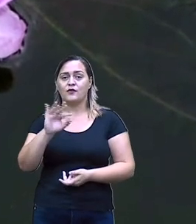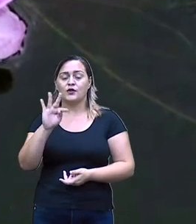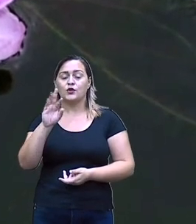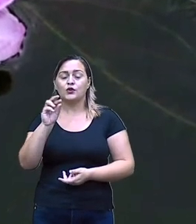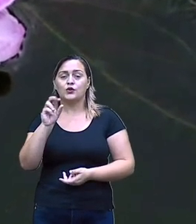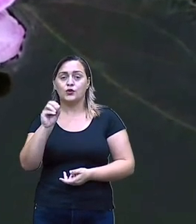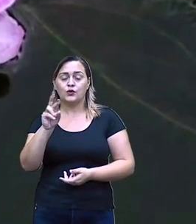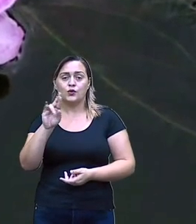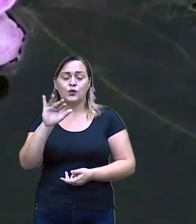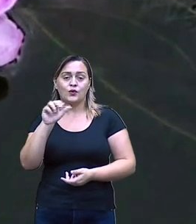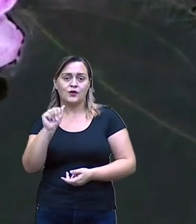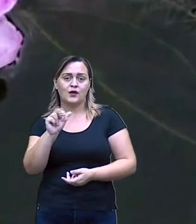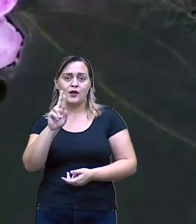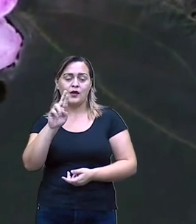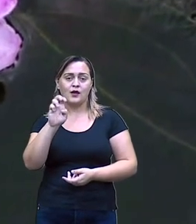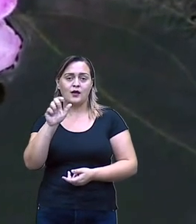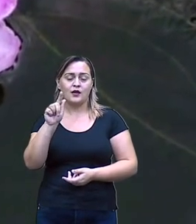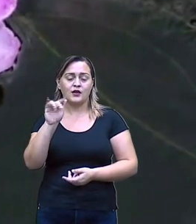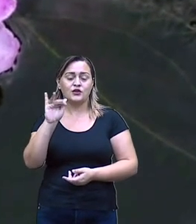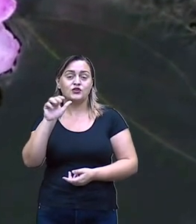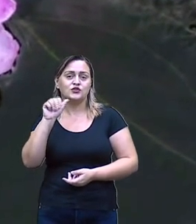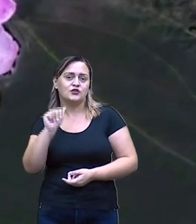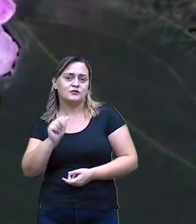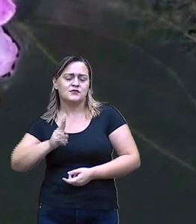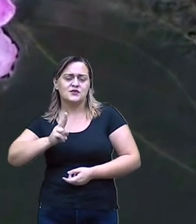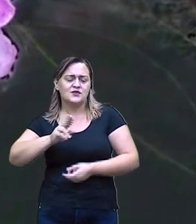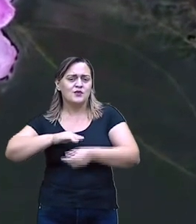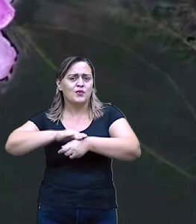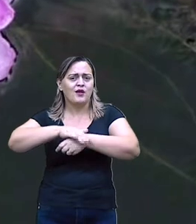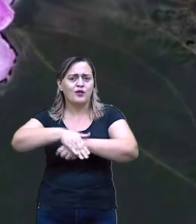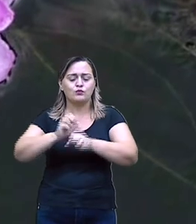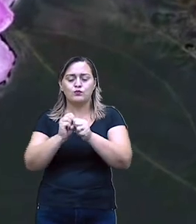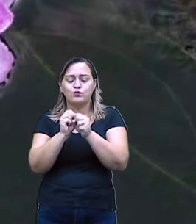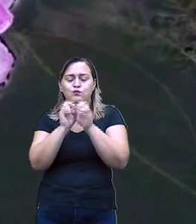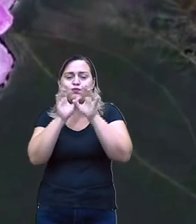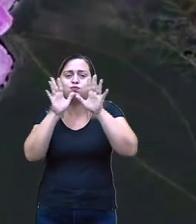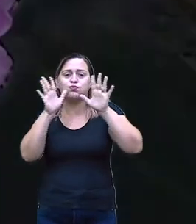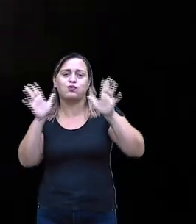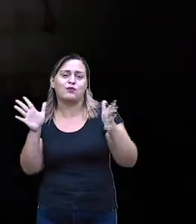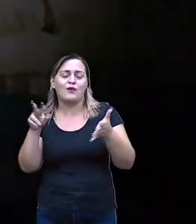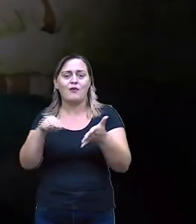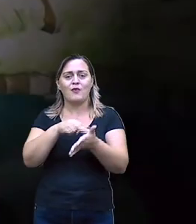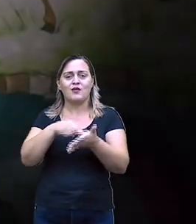noite se abre em todo seu esplendor para dançar com a lua.